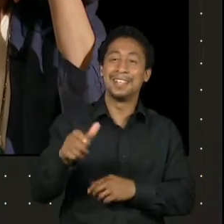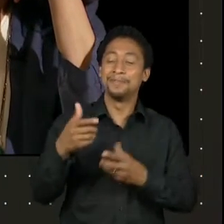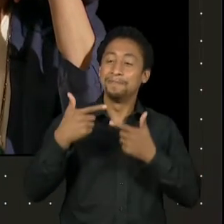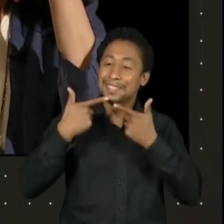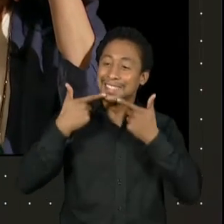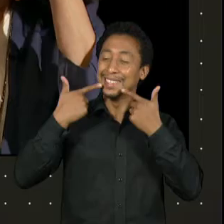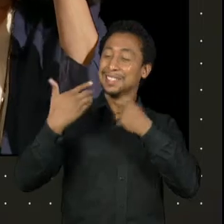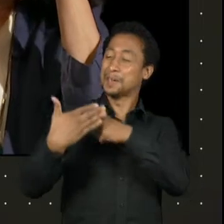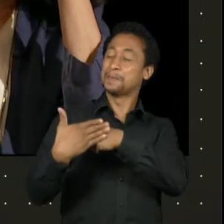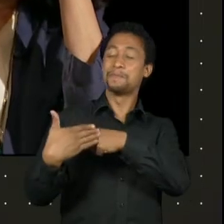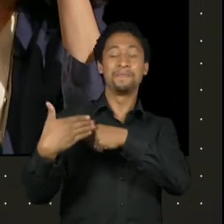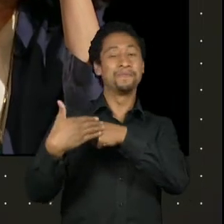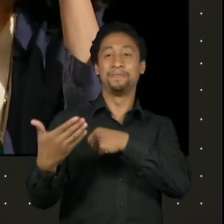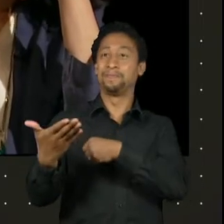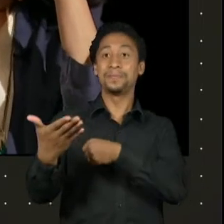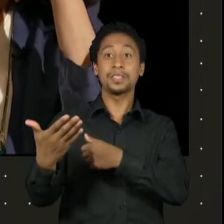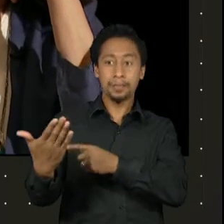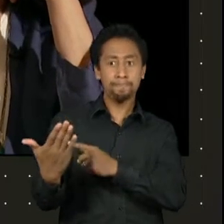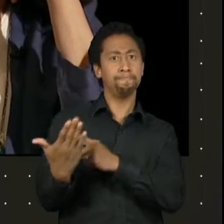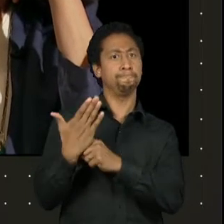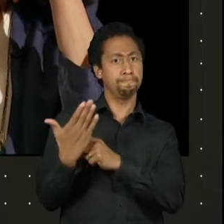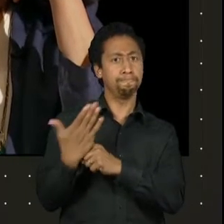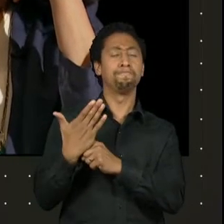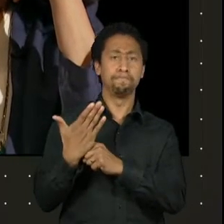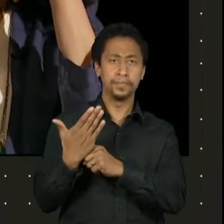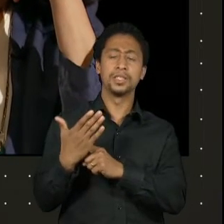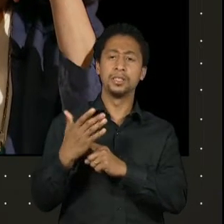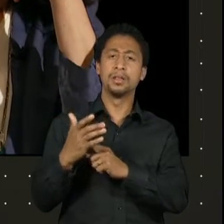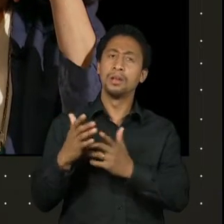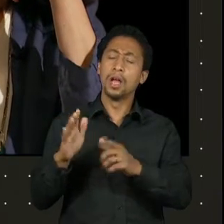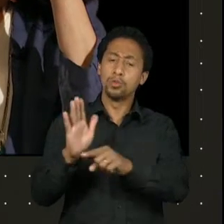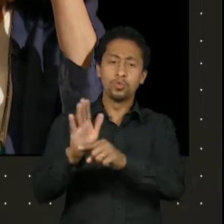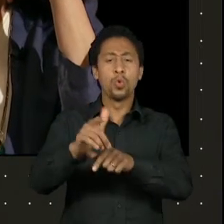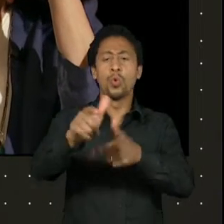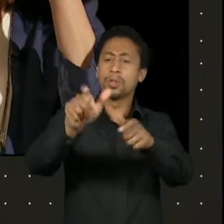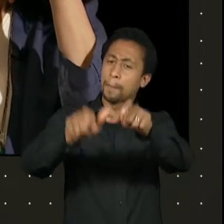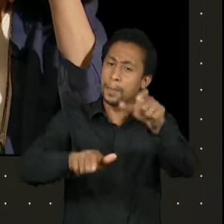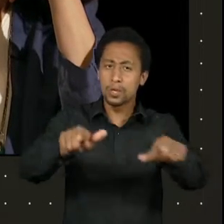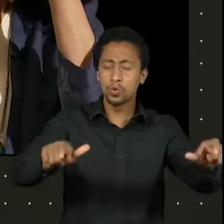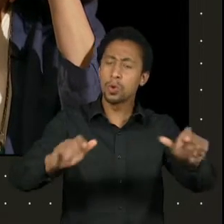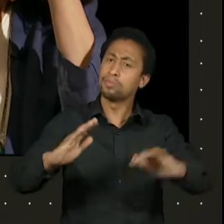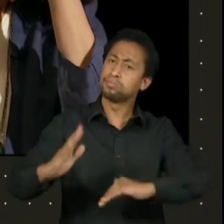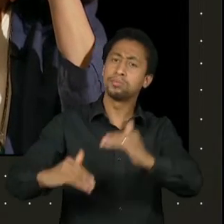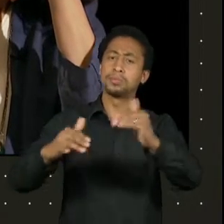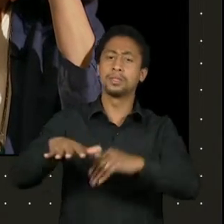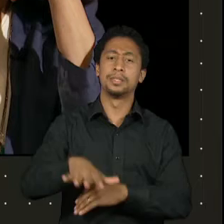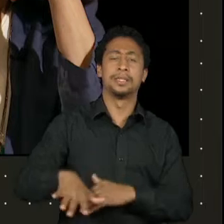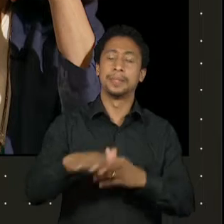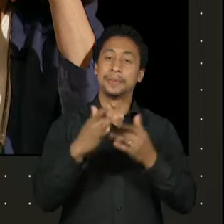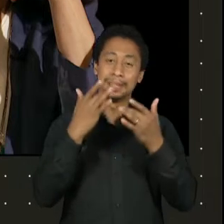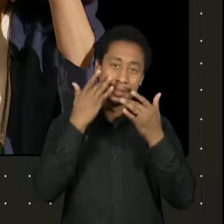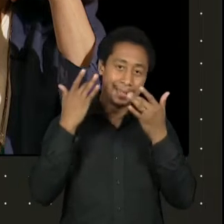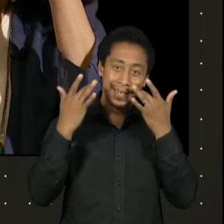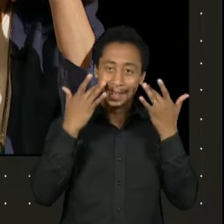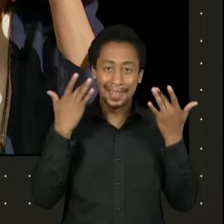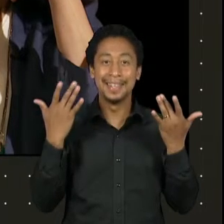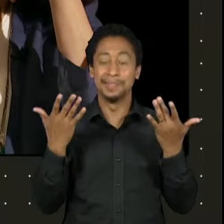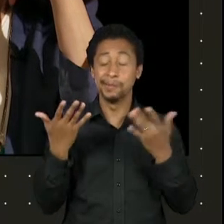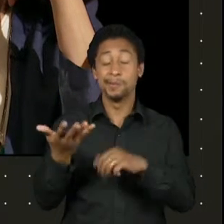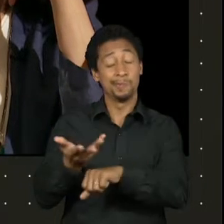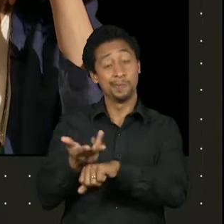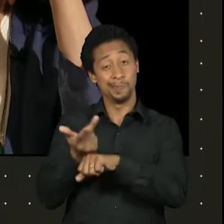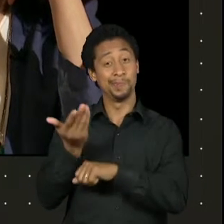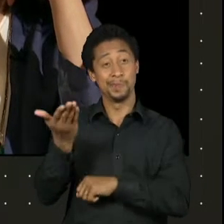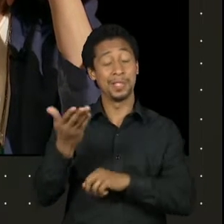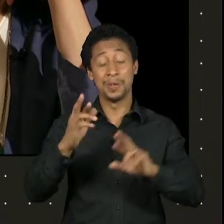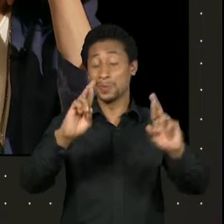tudo que ela colaborou na formação de várias pessoas, né, dentro das artes cênicas e também pelo talento dela. Eu desejo um